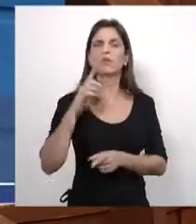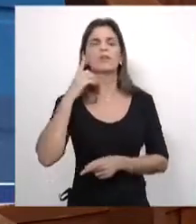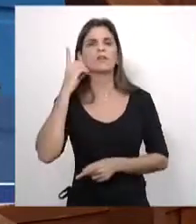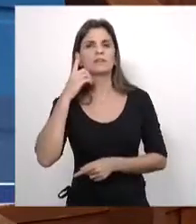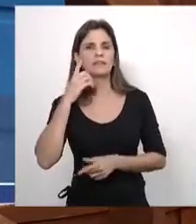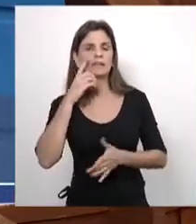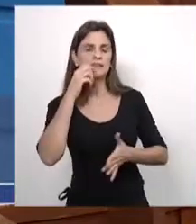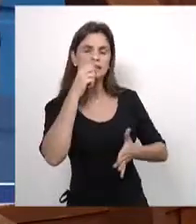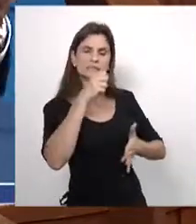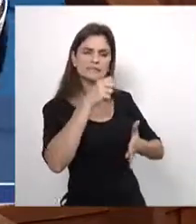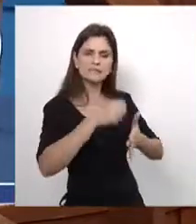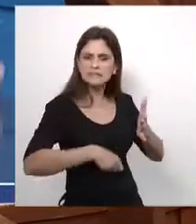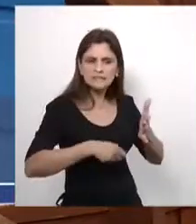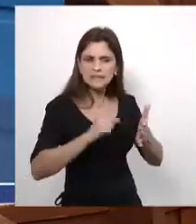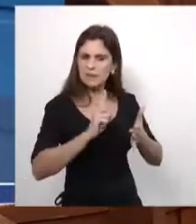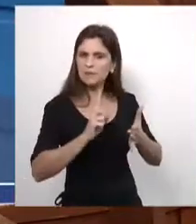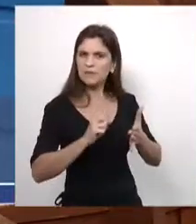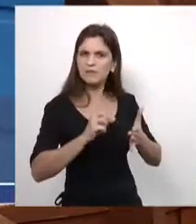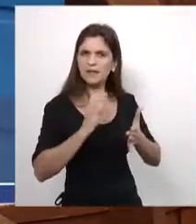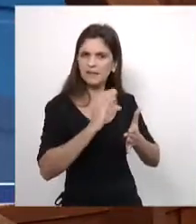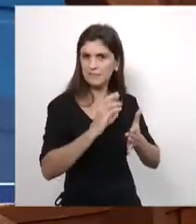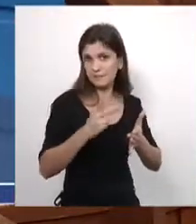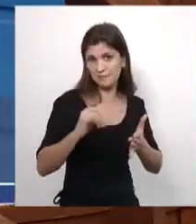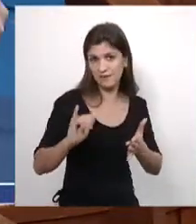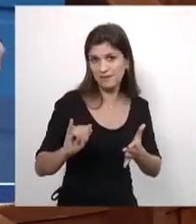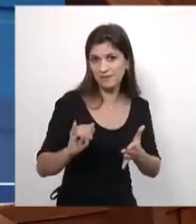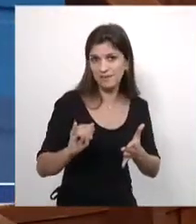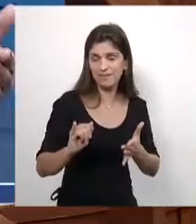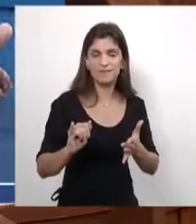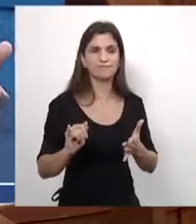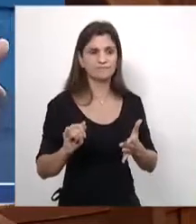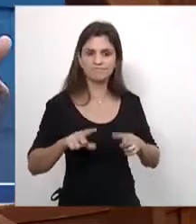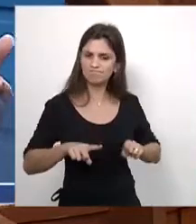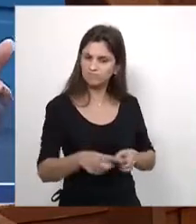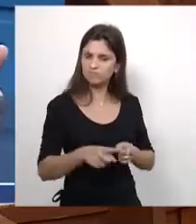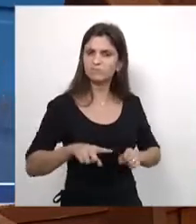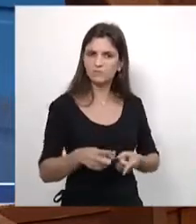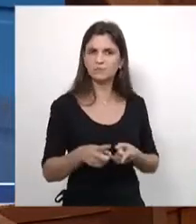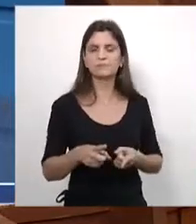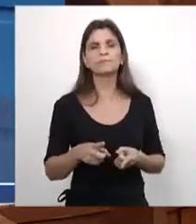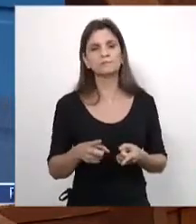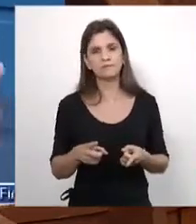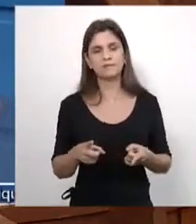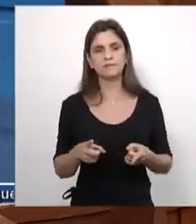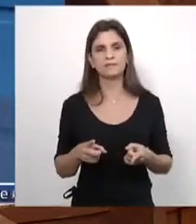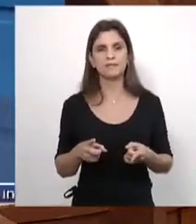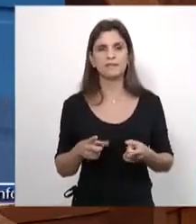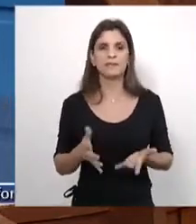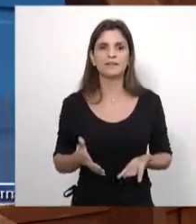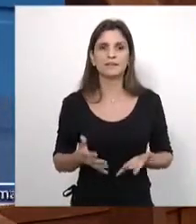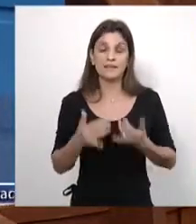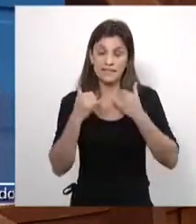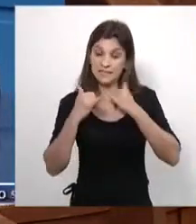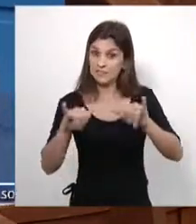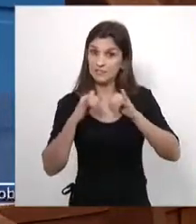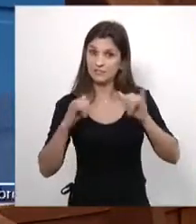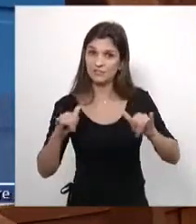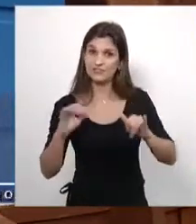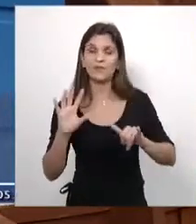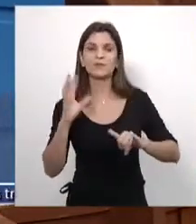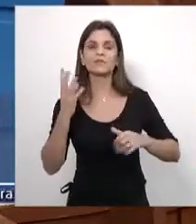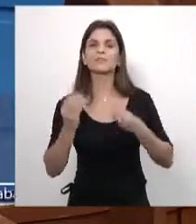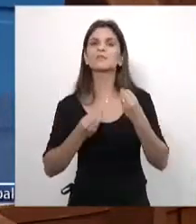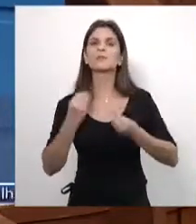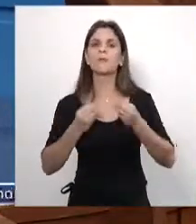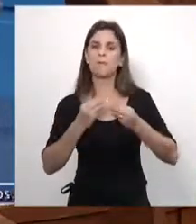não vai assinar isso, aquilo? E ficou comprovado hoje aqui, que é fomentado pela rede social. Da mesma maneira que hoje estão colocando na